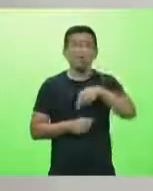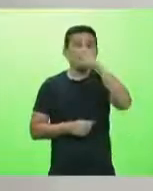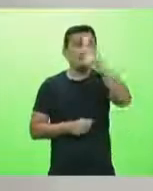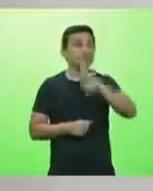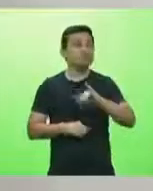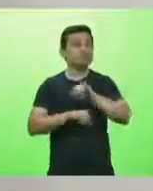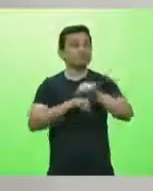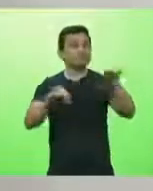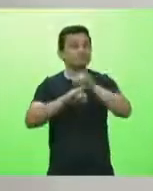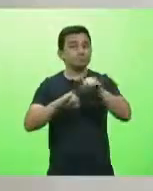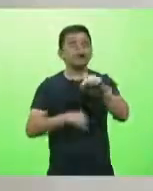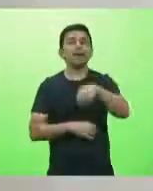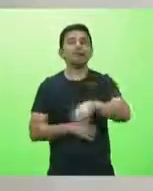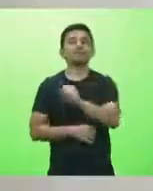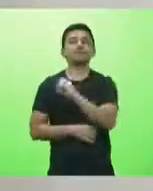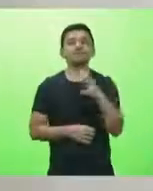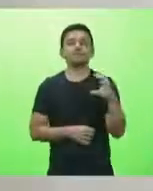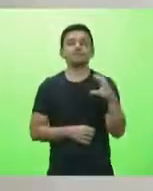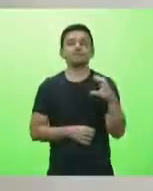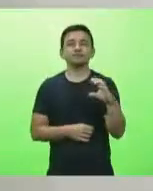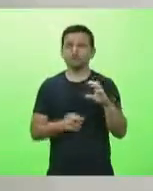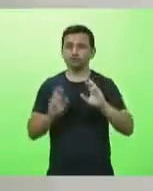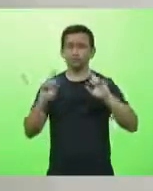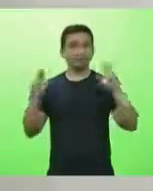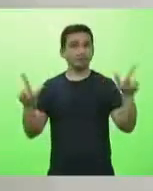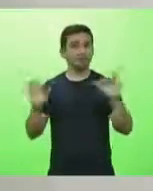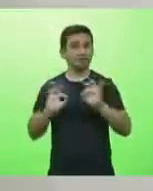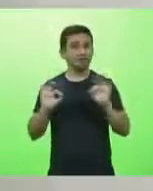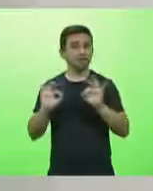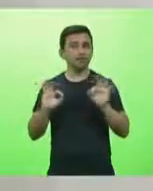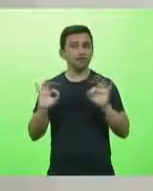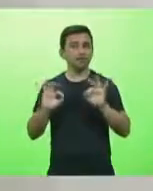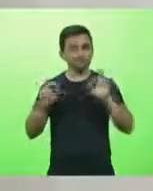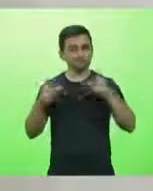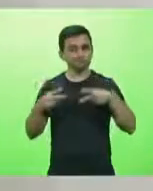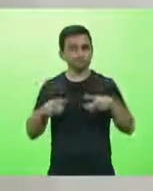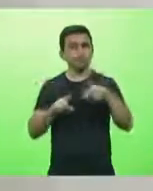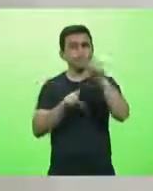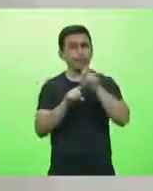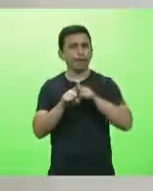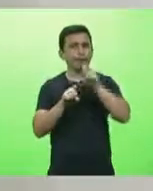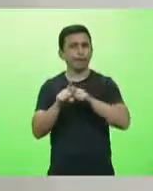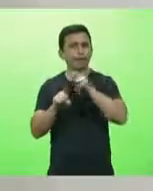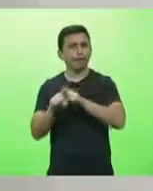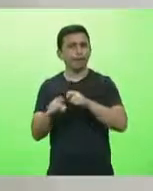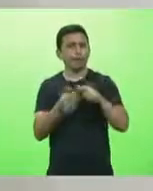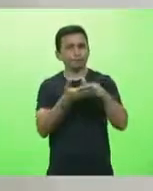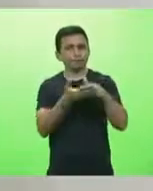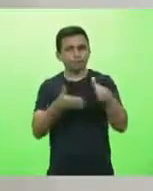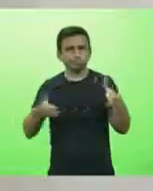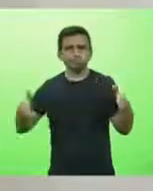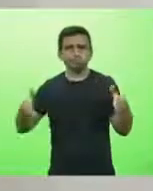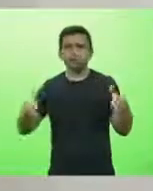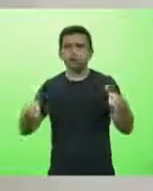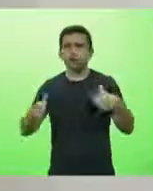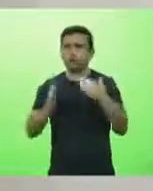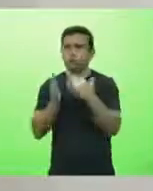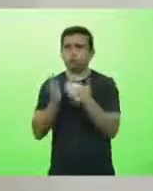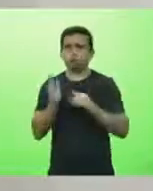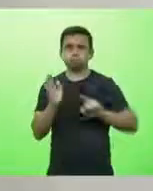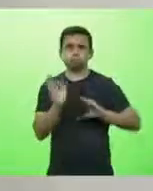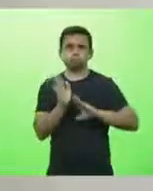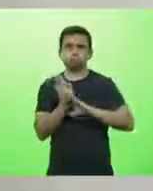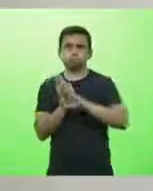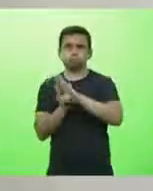mas em Santa Catarina não é diferente. E a cada mês que passa, os números são mais alarmantes. Olha só, uma